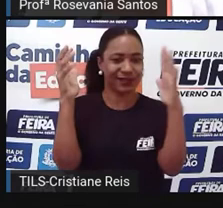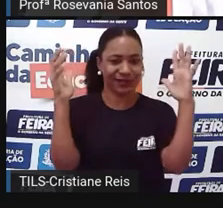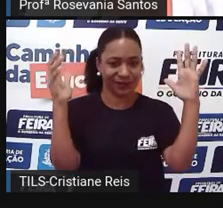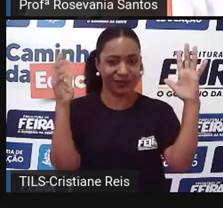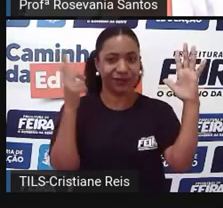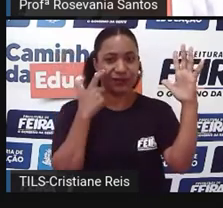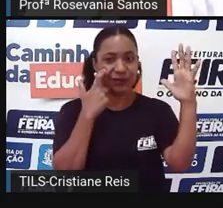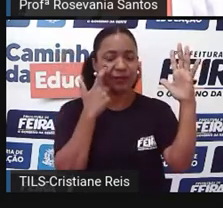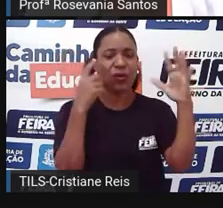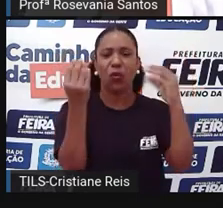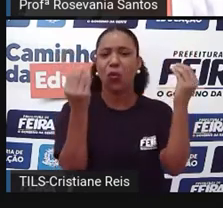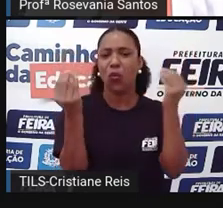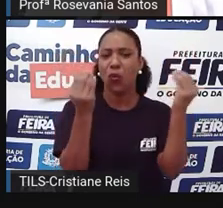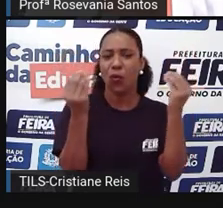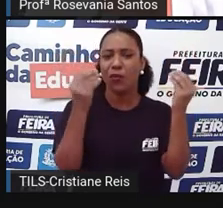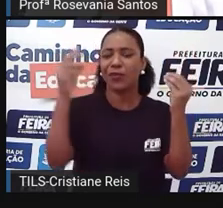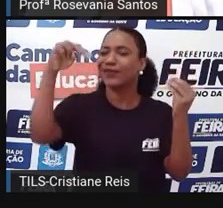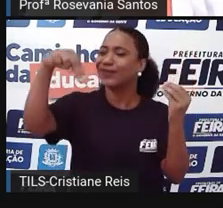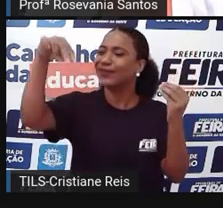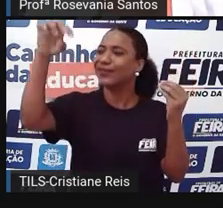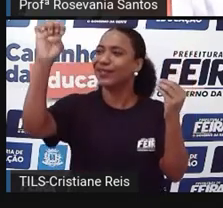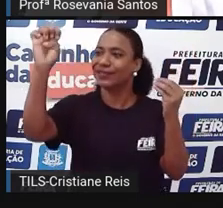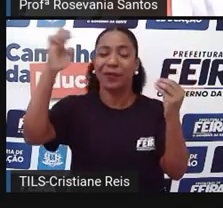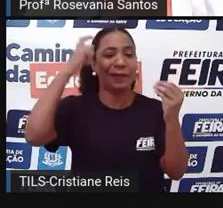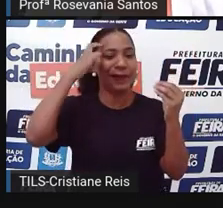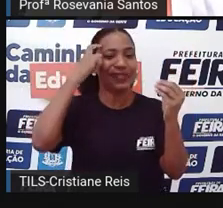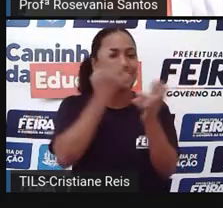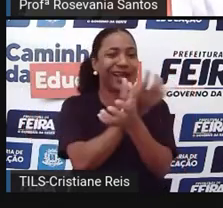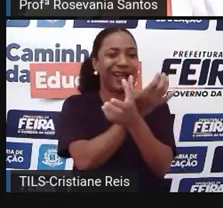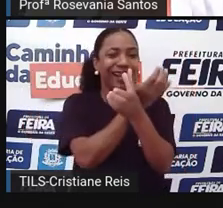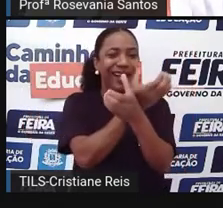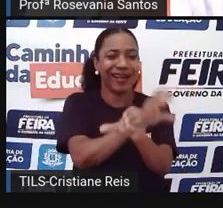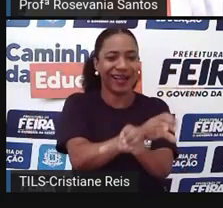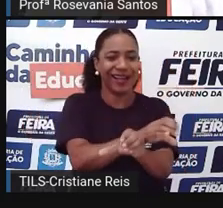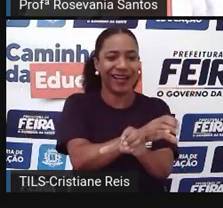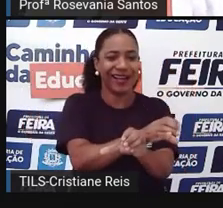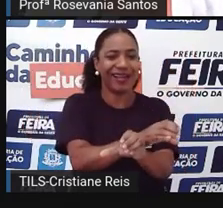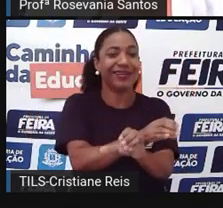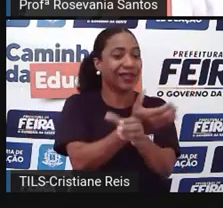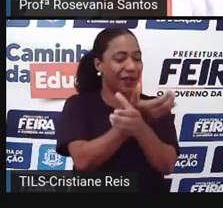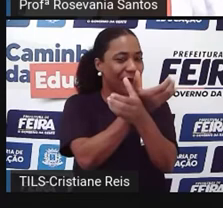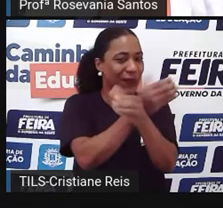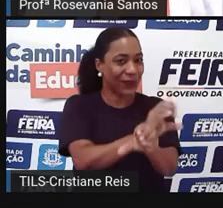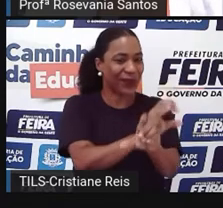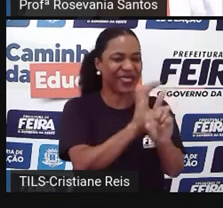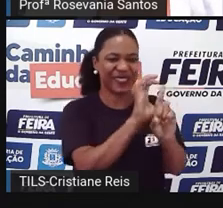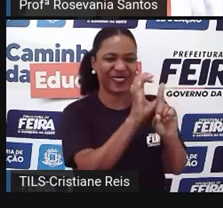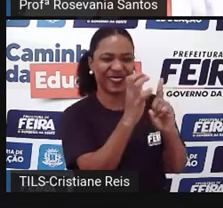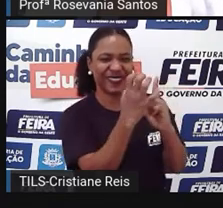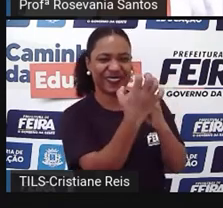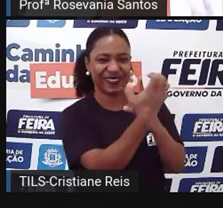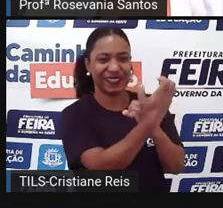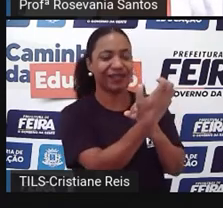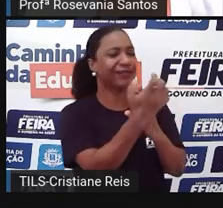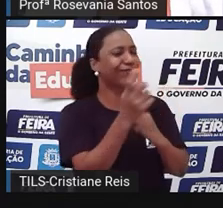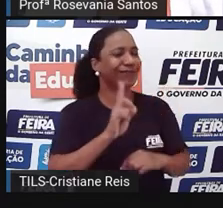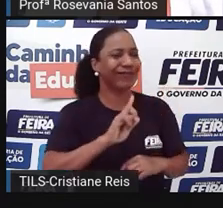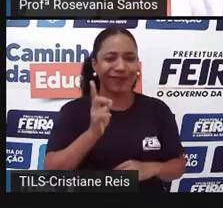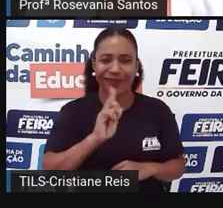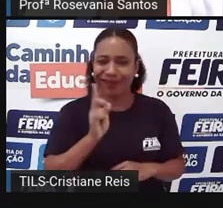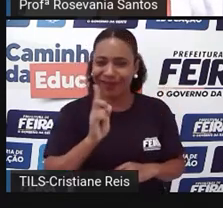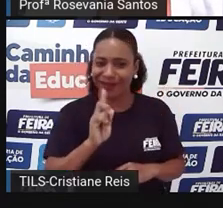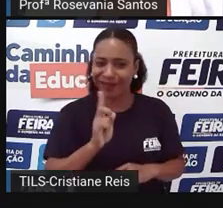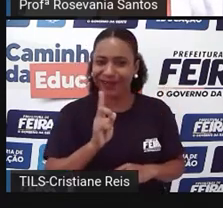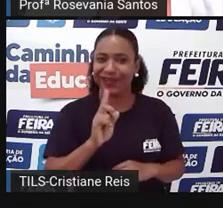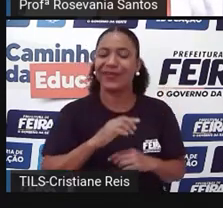Nordeste, todo mundo só lembra da caatinga, né, dessa vegetação aqui. Mas a gente deve entender que no Nordeste nós temos